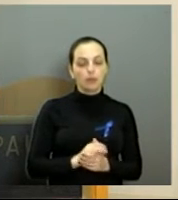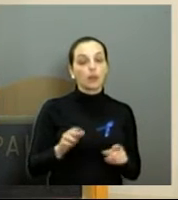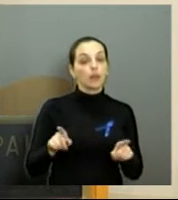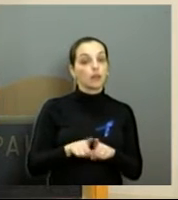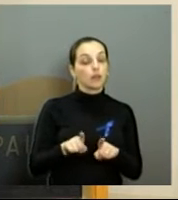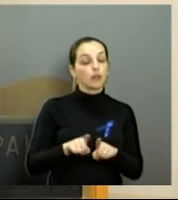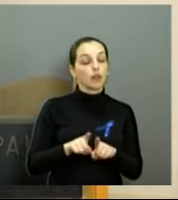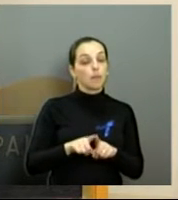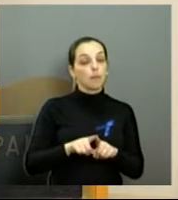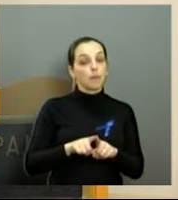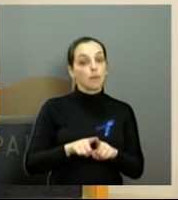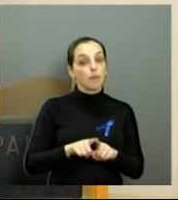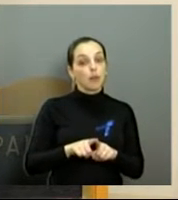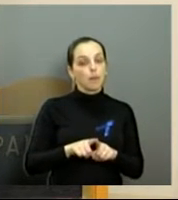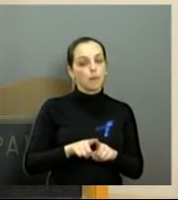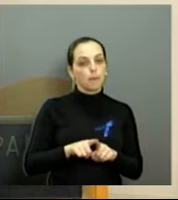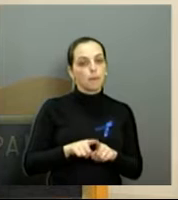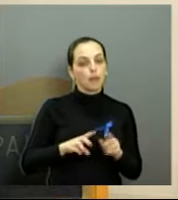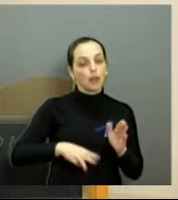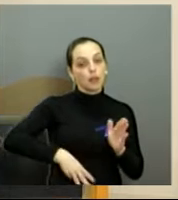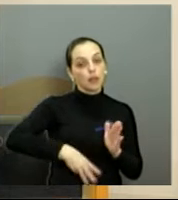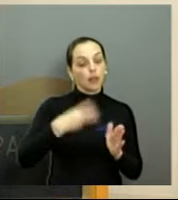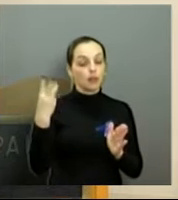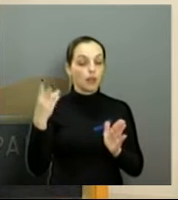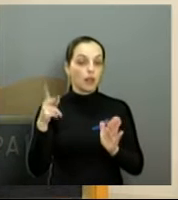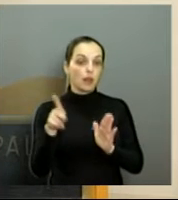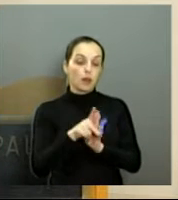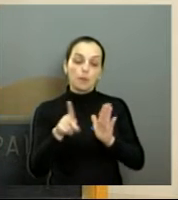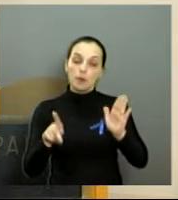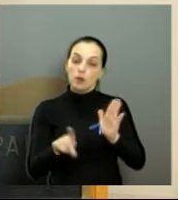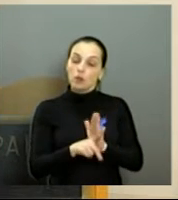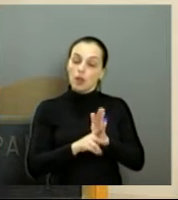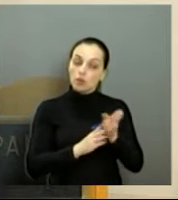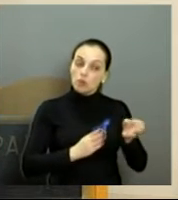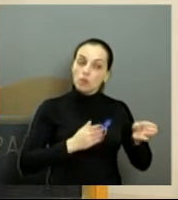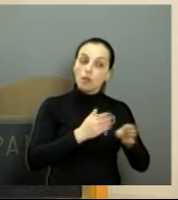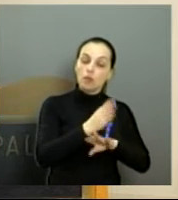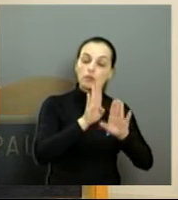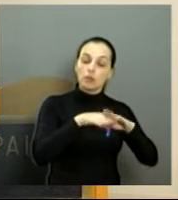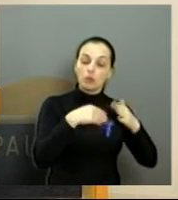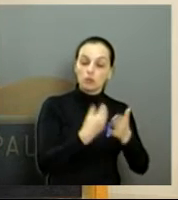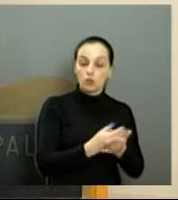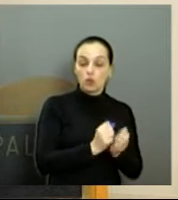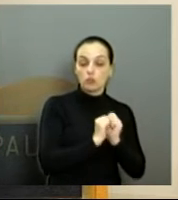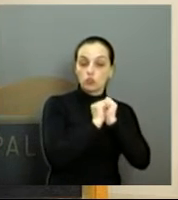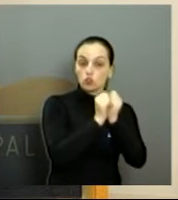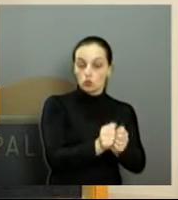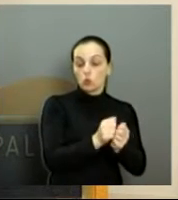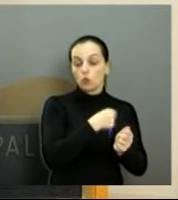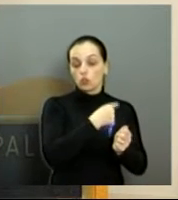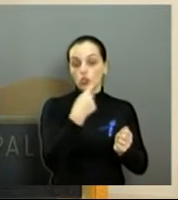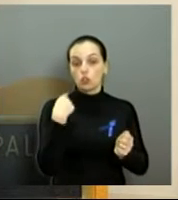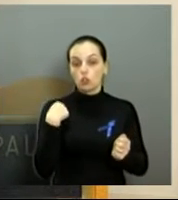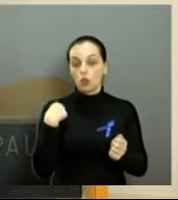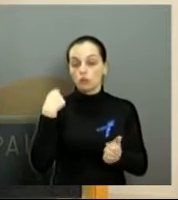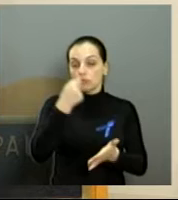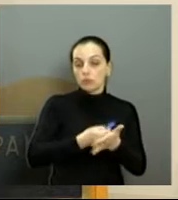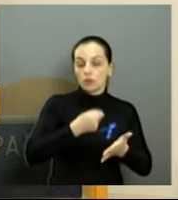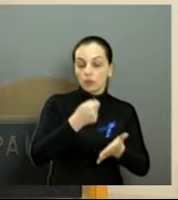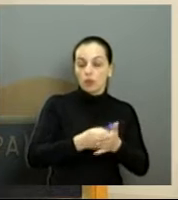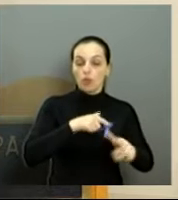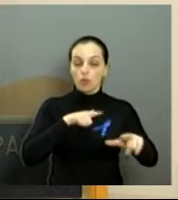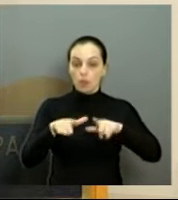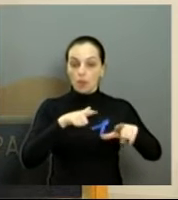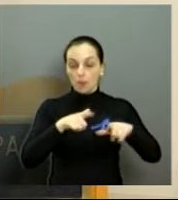é o terceiro projeto que leva para essas escolas. E, com certeza, juntos continuaremos a luta pelo trabalho de